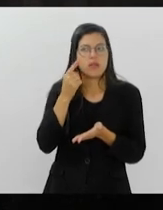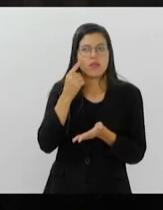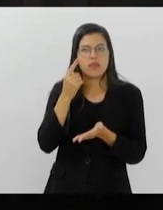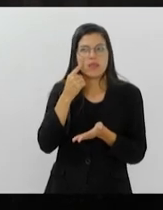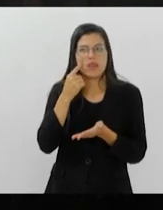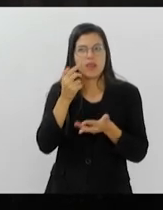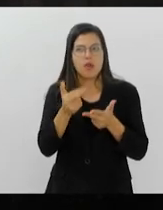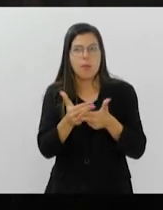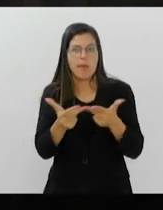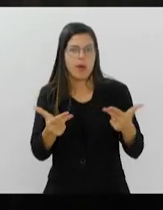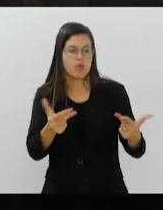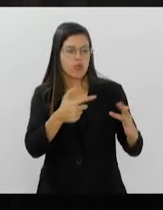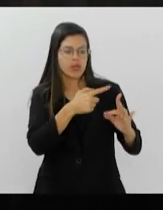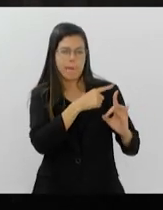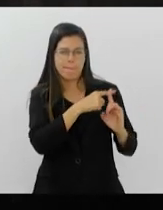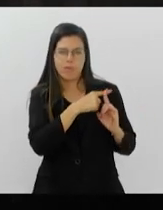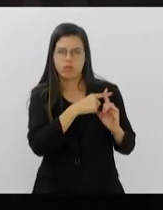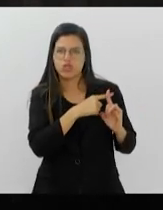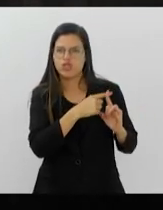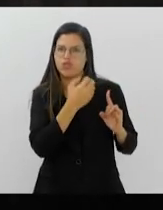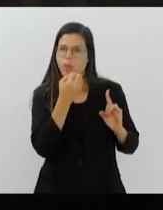positivo possa ser